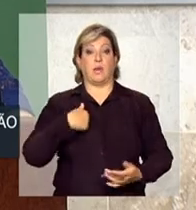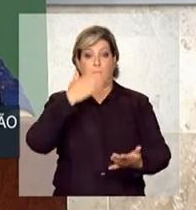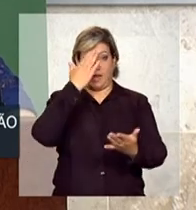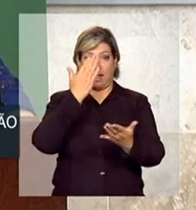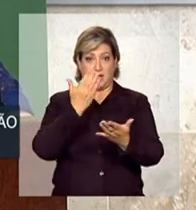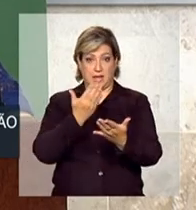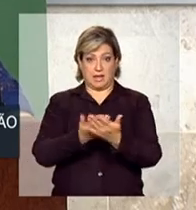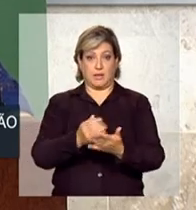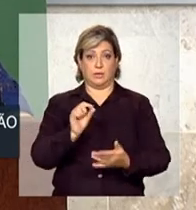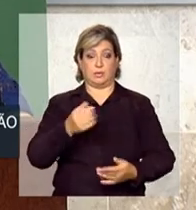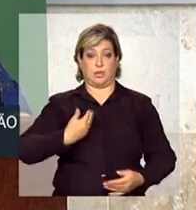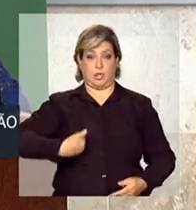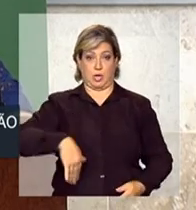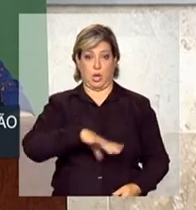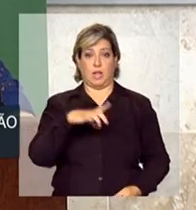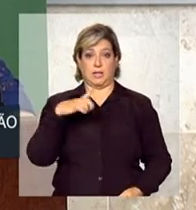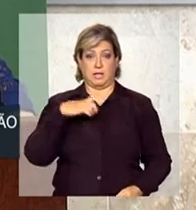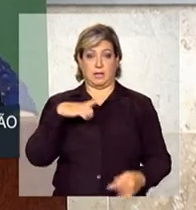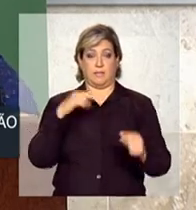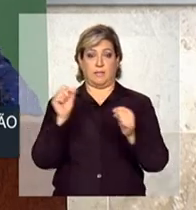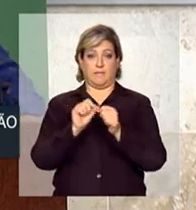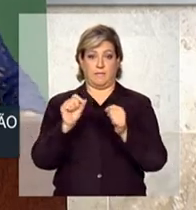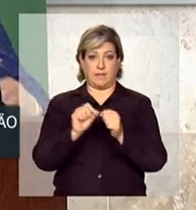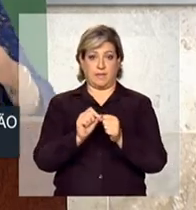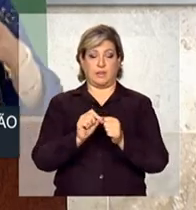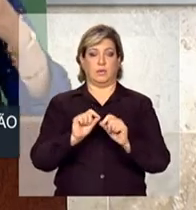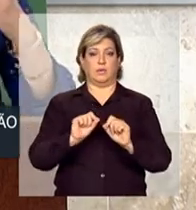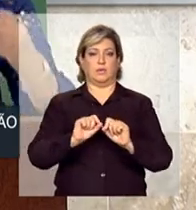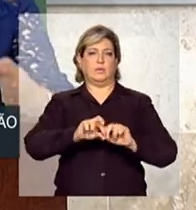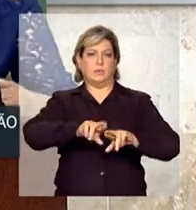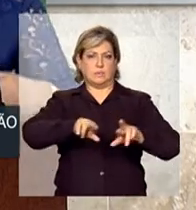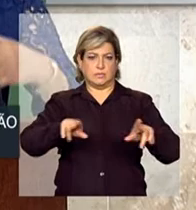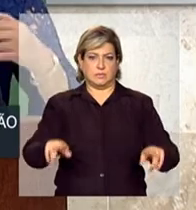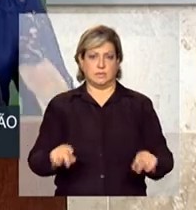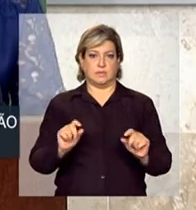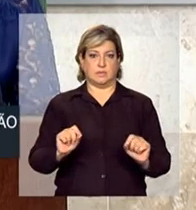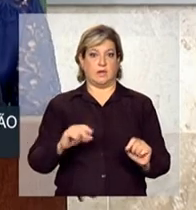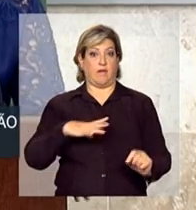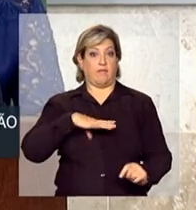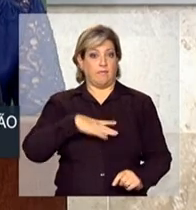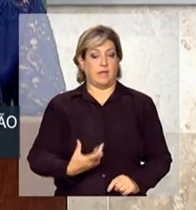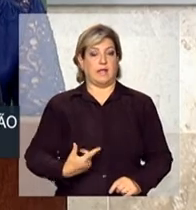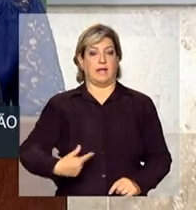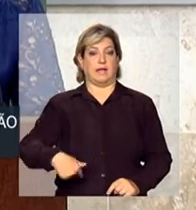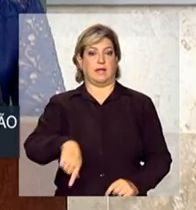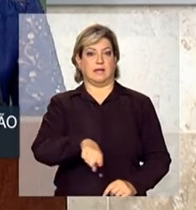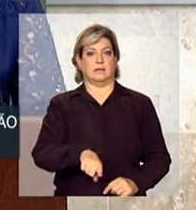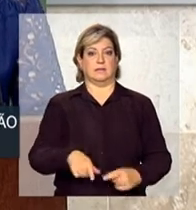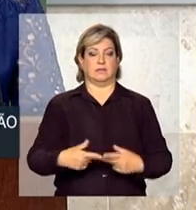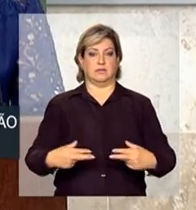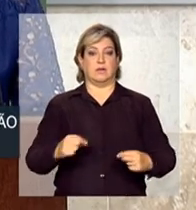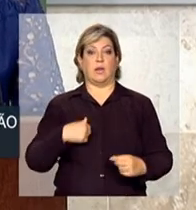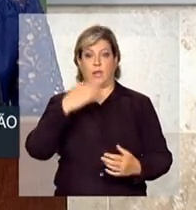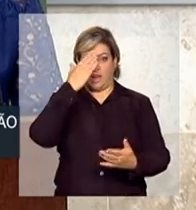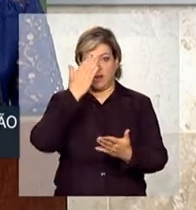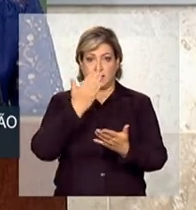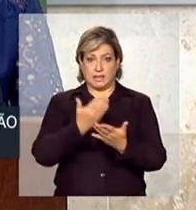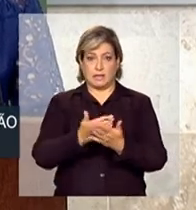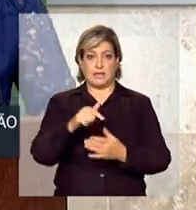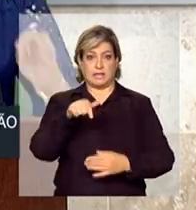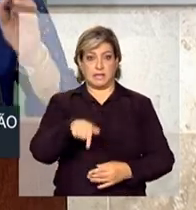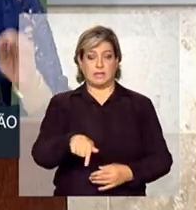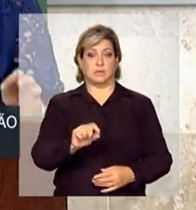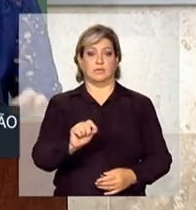nós temos criado instrumentos para enfrentar esses desafios. E eu acredito que isso